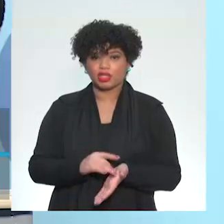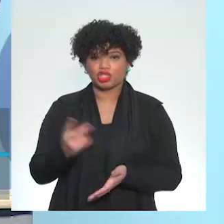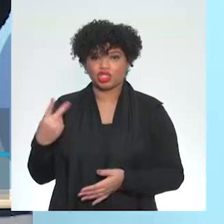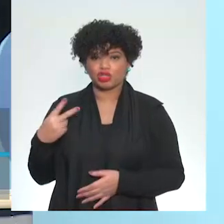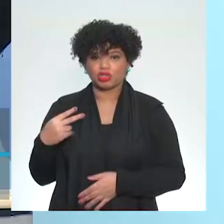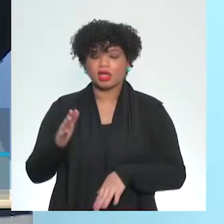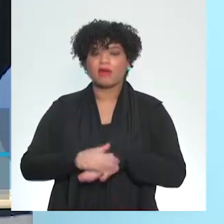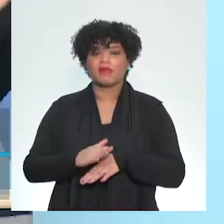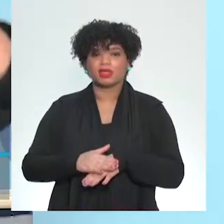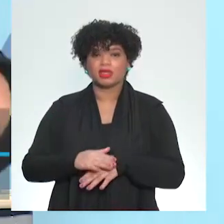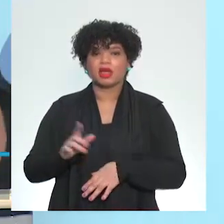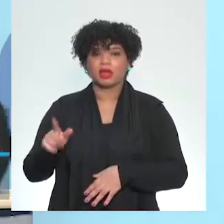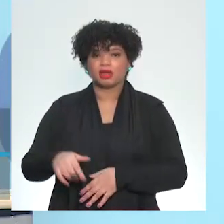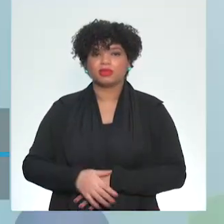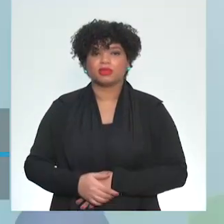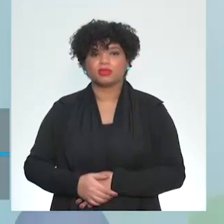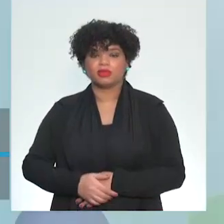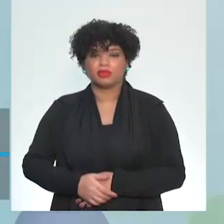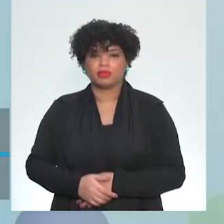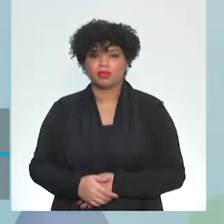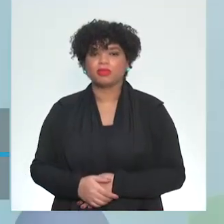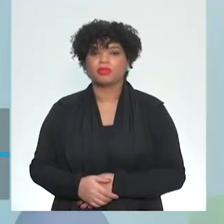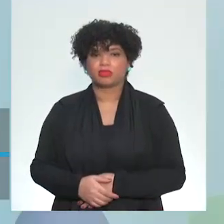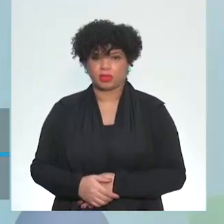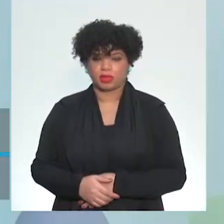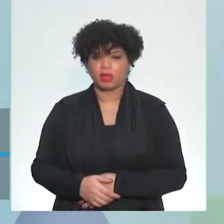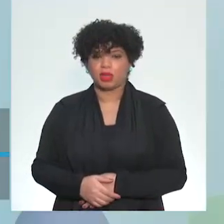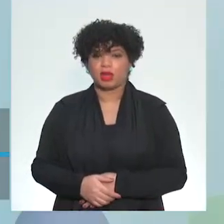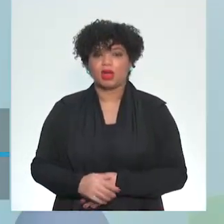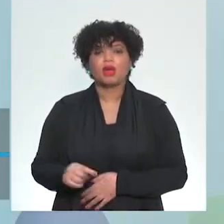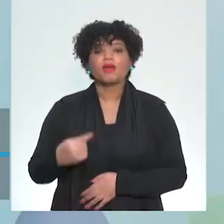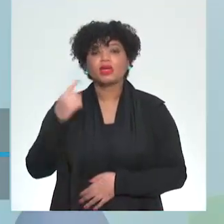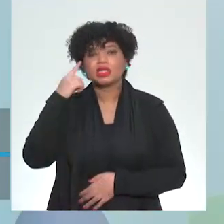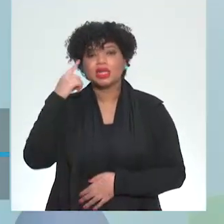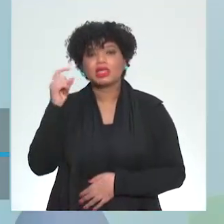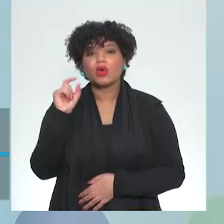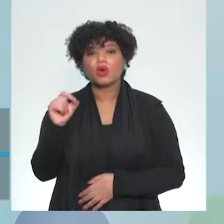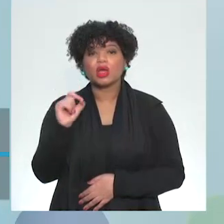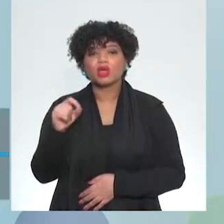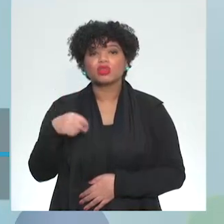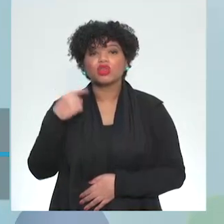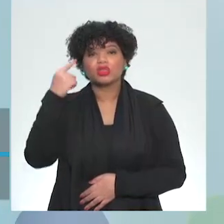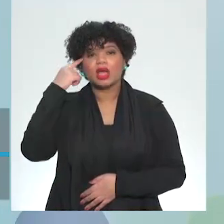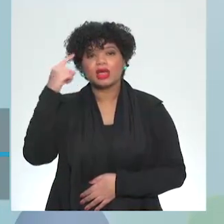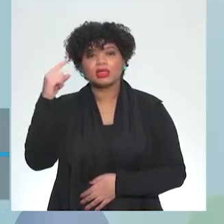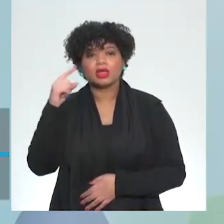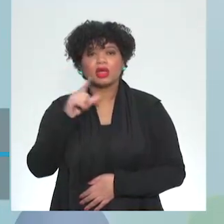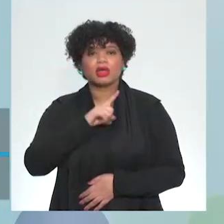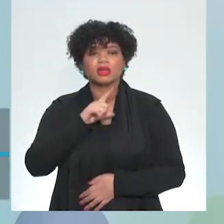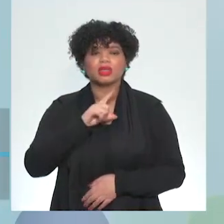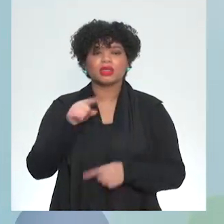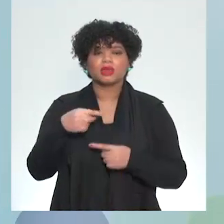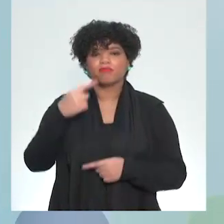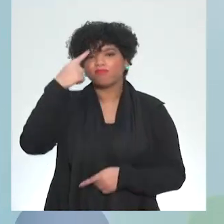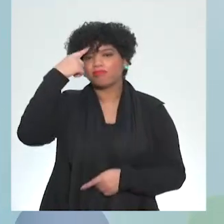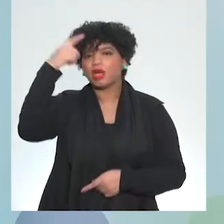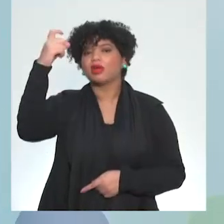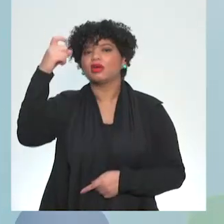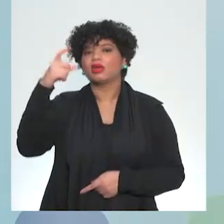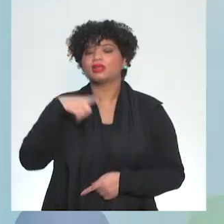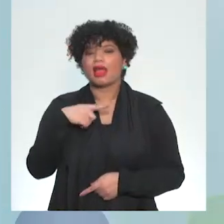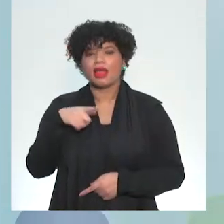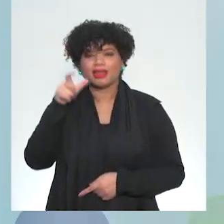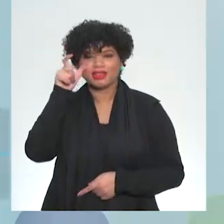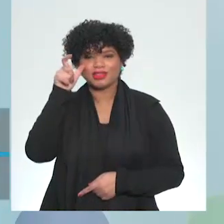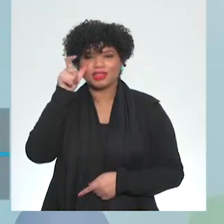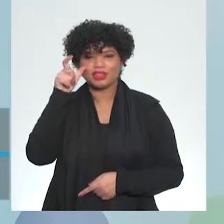Difícil. Mas a ideia é que vocês tenham uma noção e, de repente, despertem aí um interesse